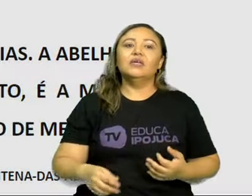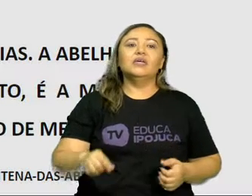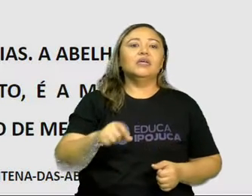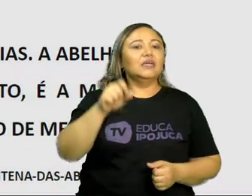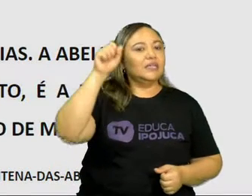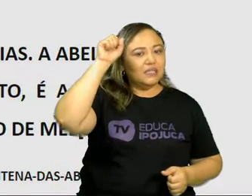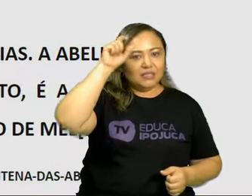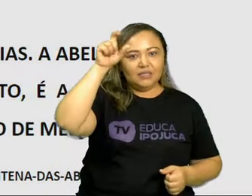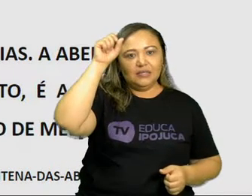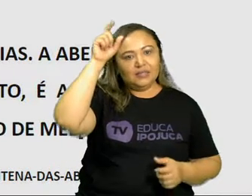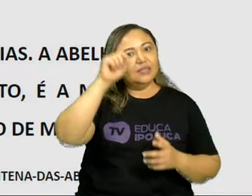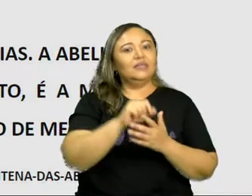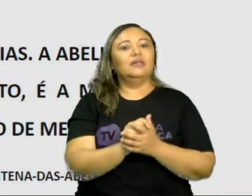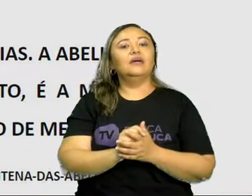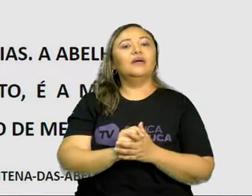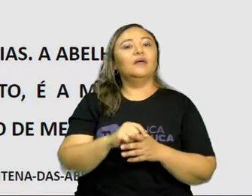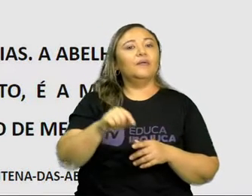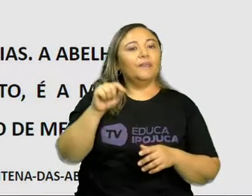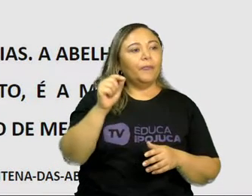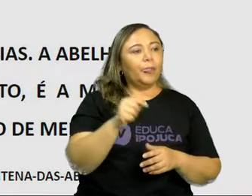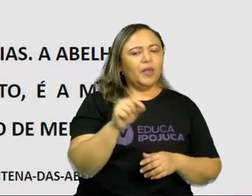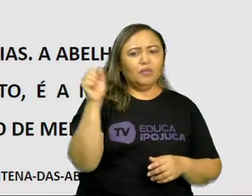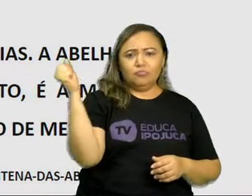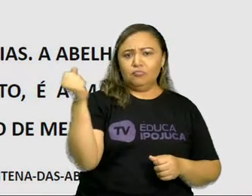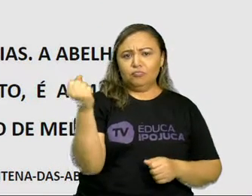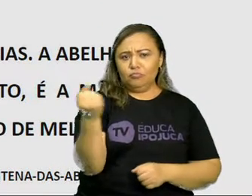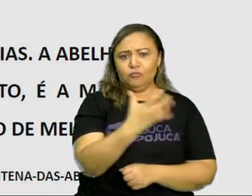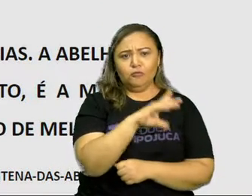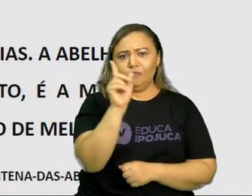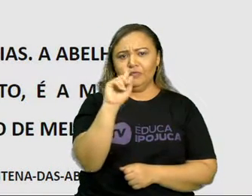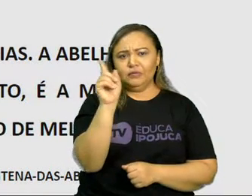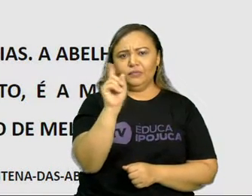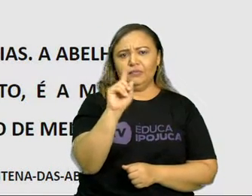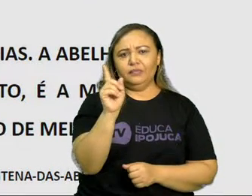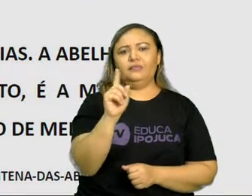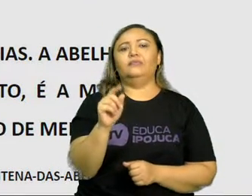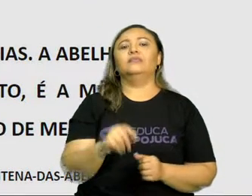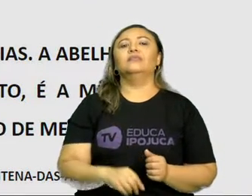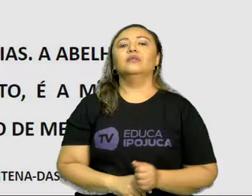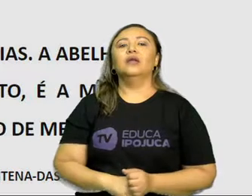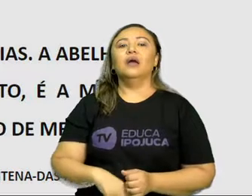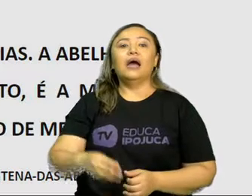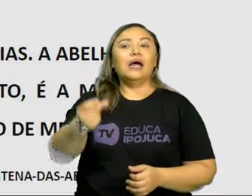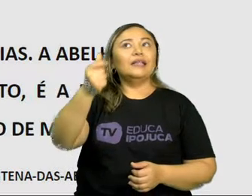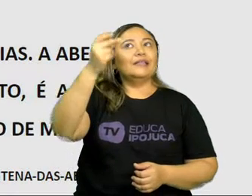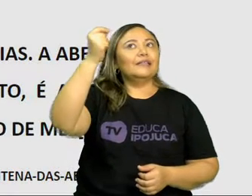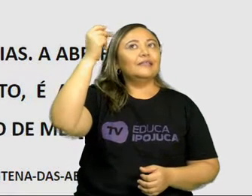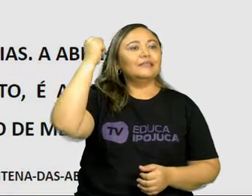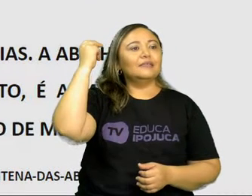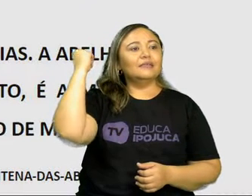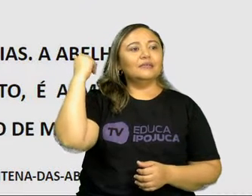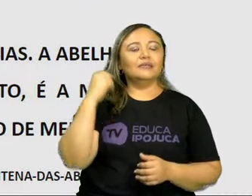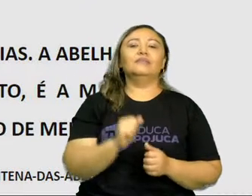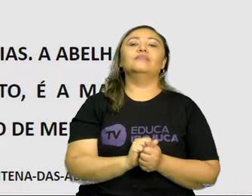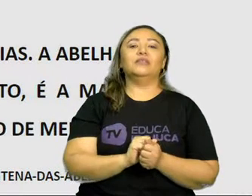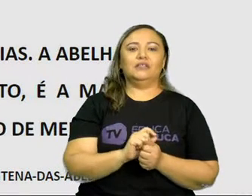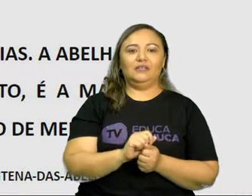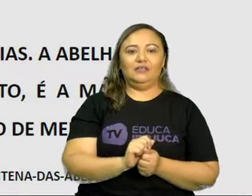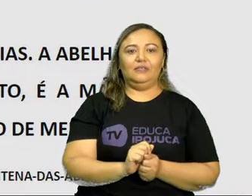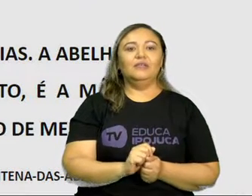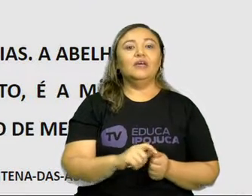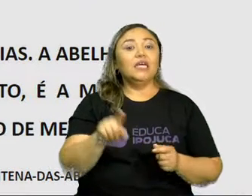ideia de distanciamento social não é nova e algo parecido é usado até pelas abelhas?